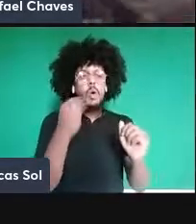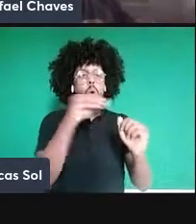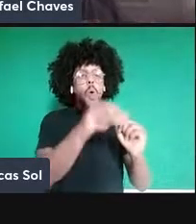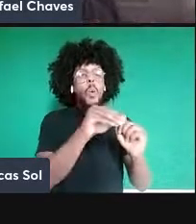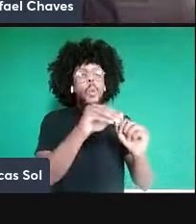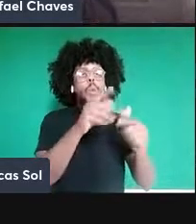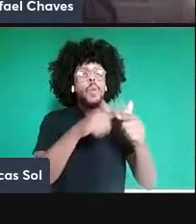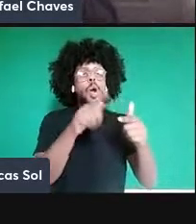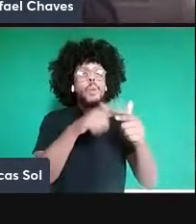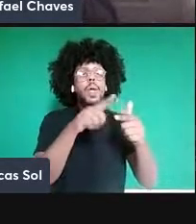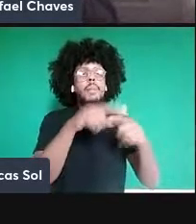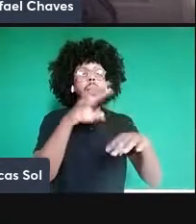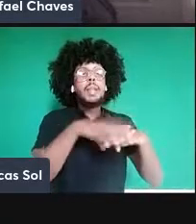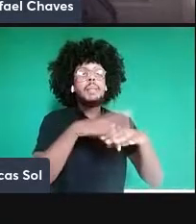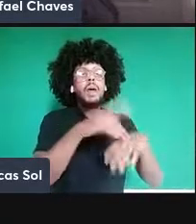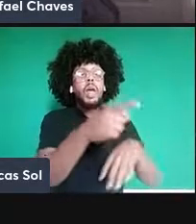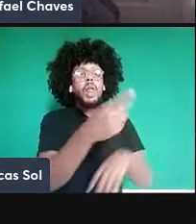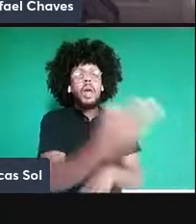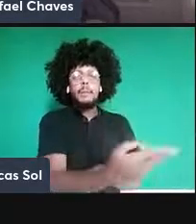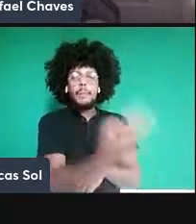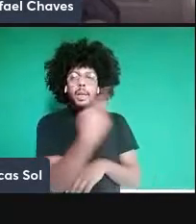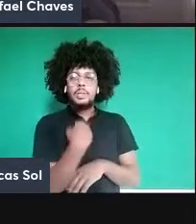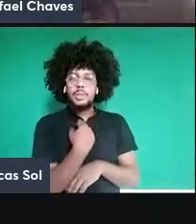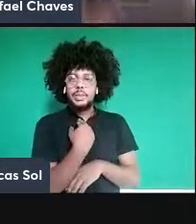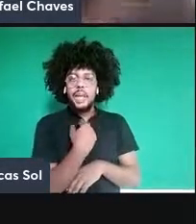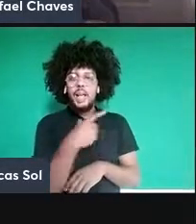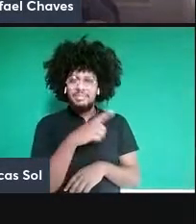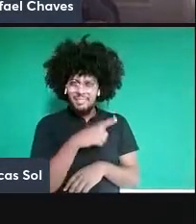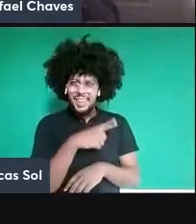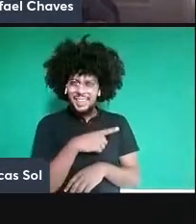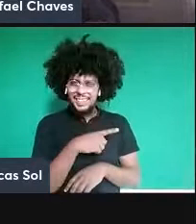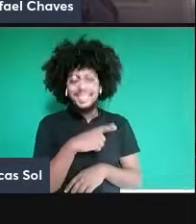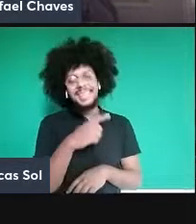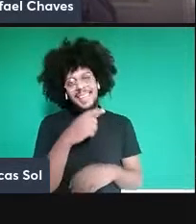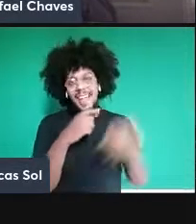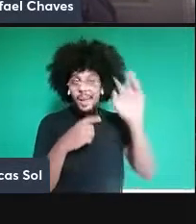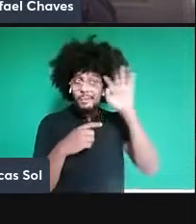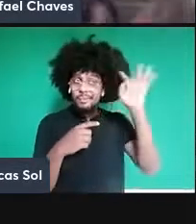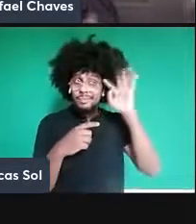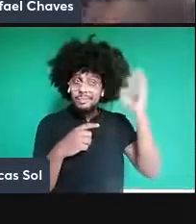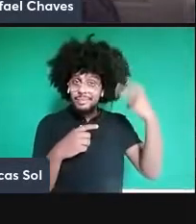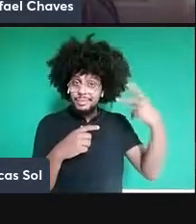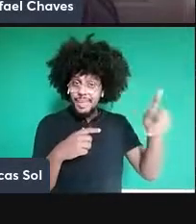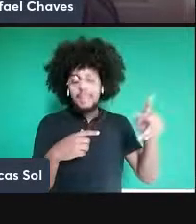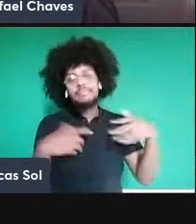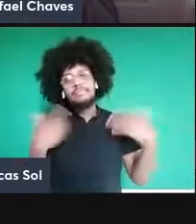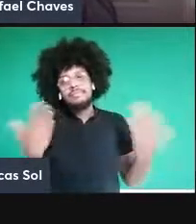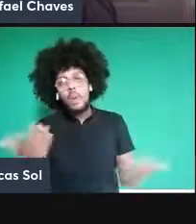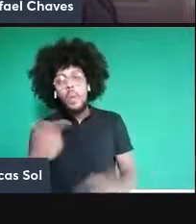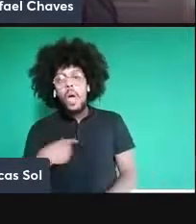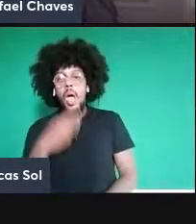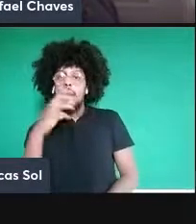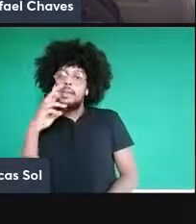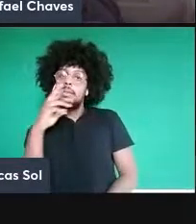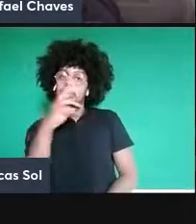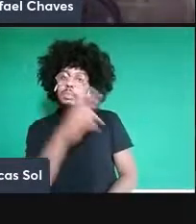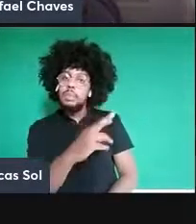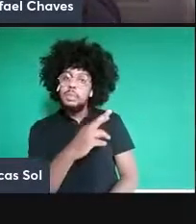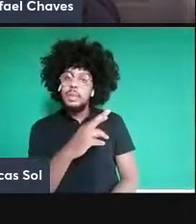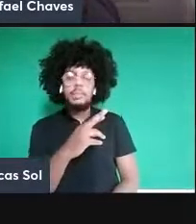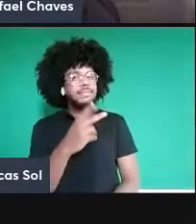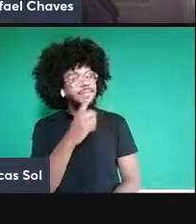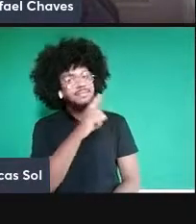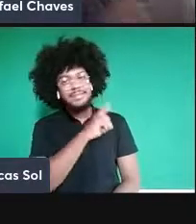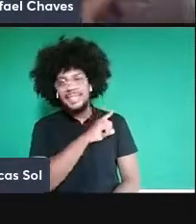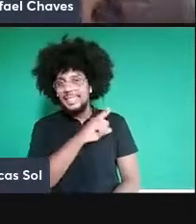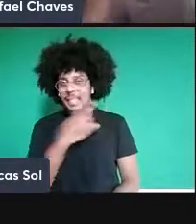ele me dava a resposta. Então, para responder a essa pergunta do Hilbert de fato a resposta é não por N